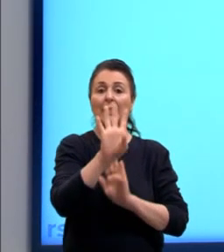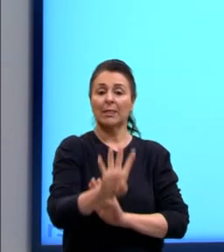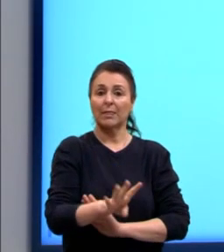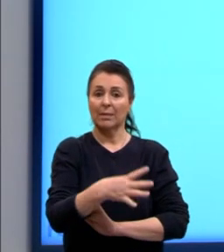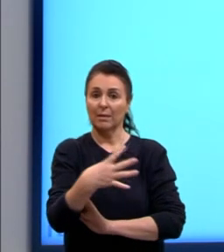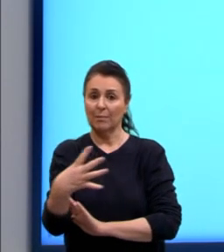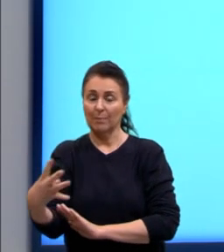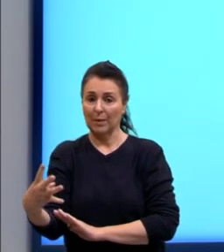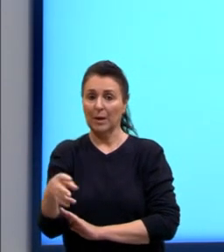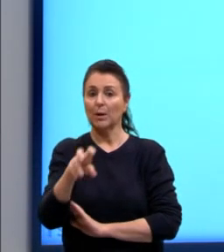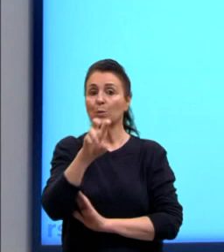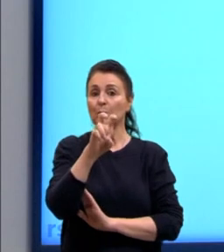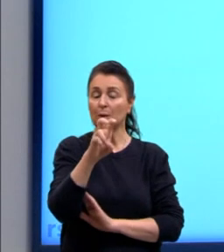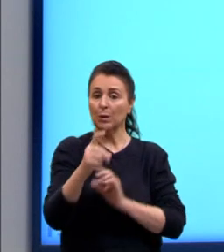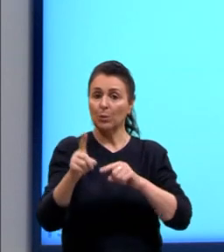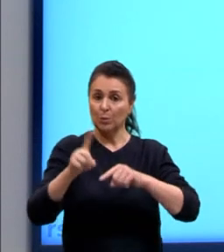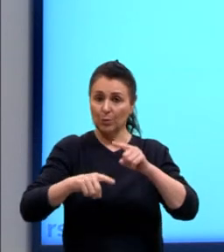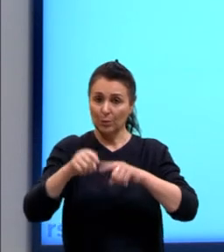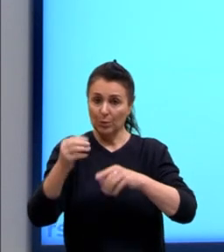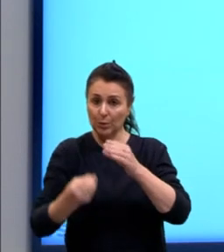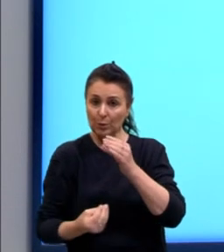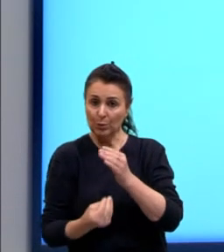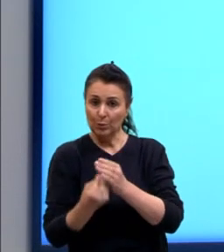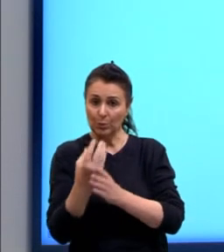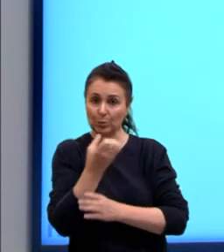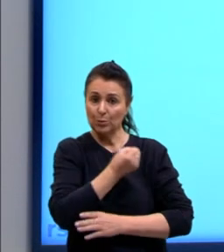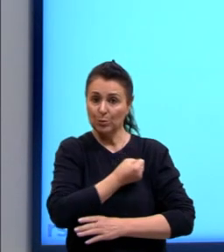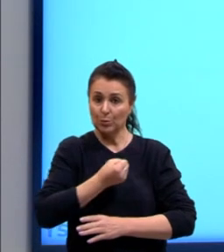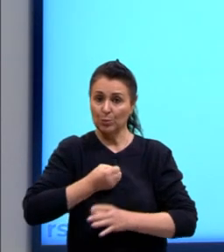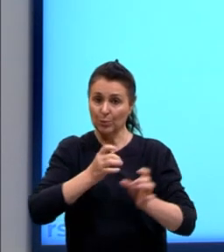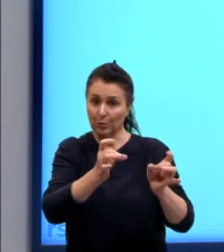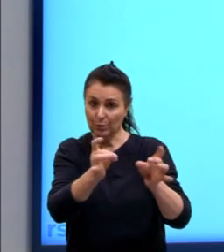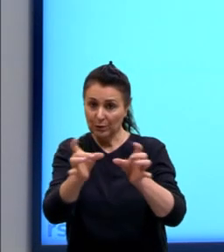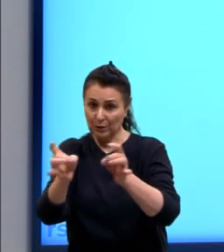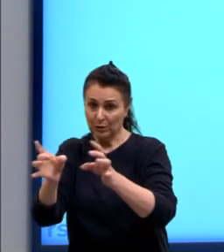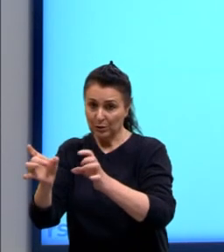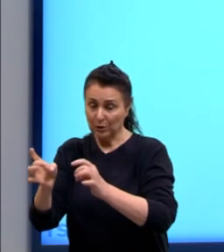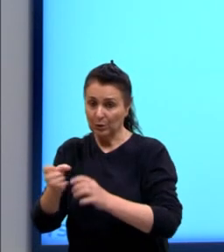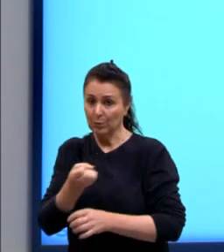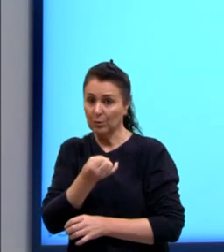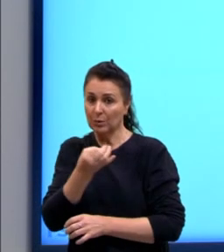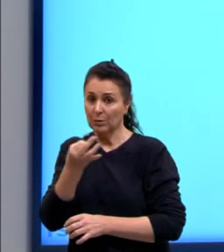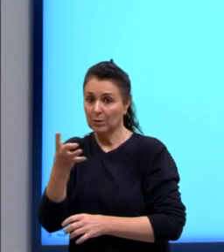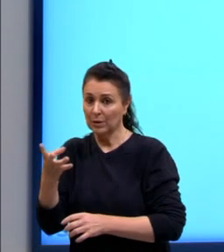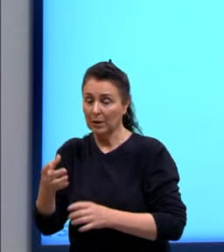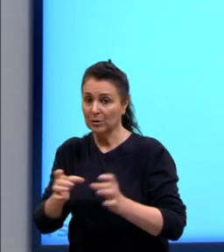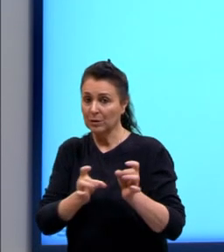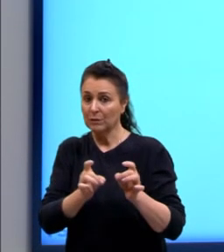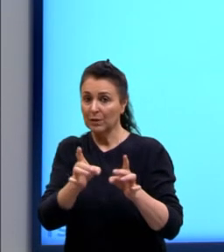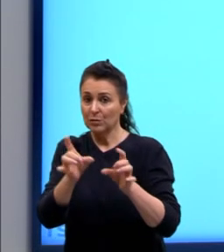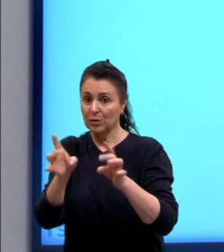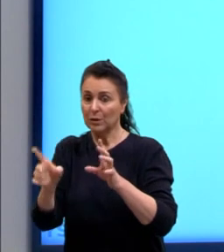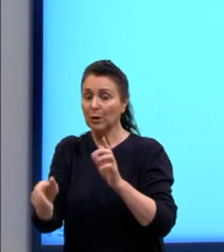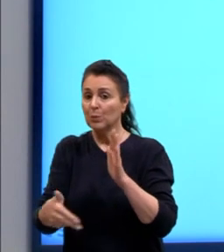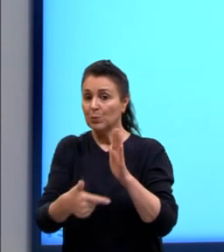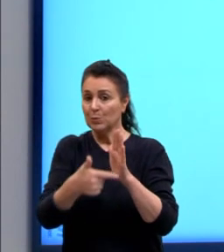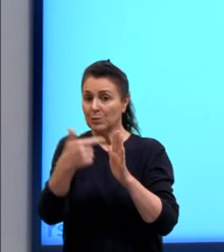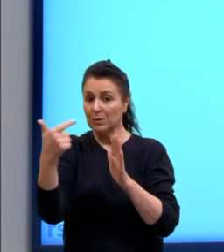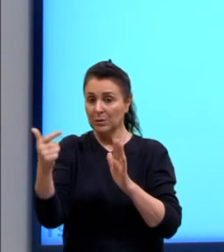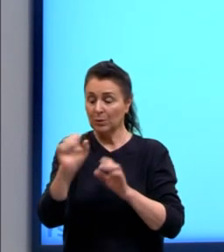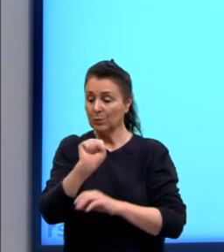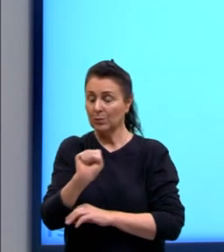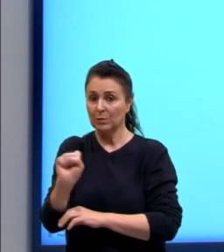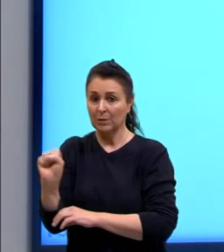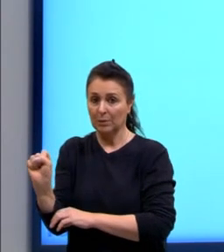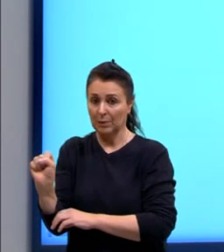unidades vendidas no primeiro semestre e o número de unidades vendidas no segundo semestre. O sucesso de